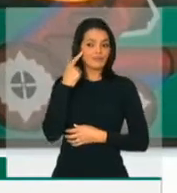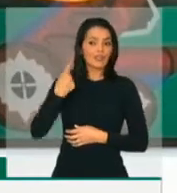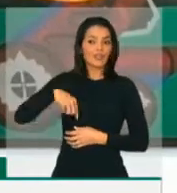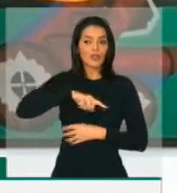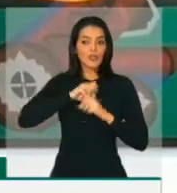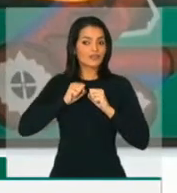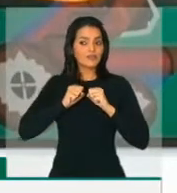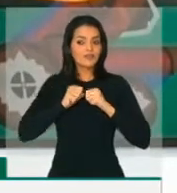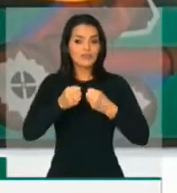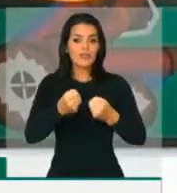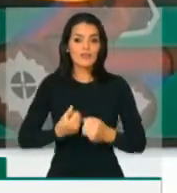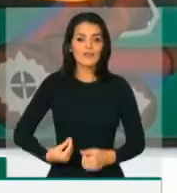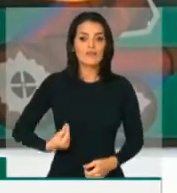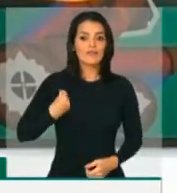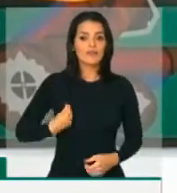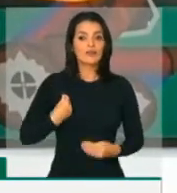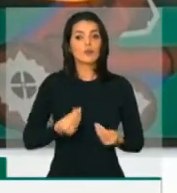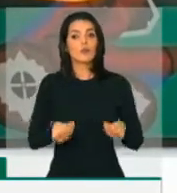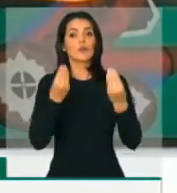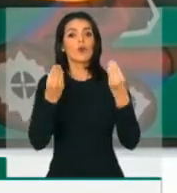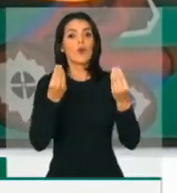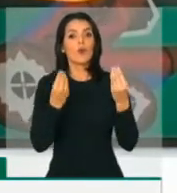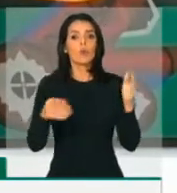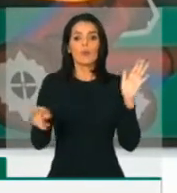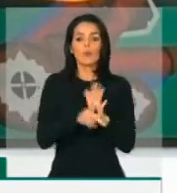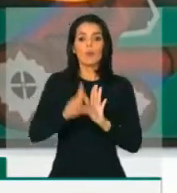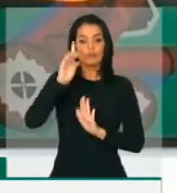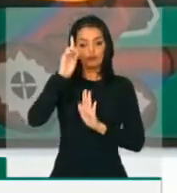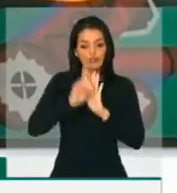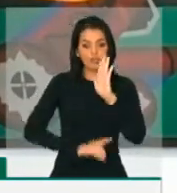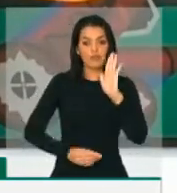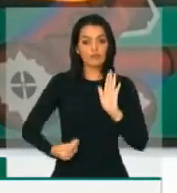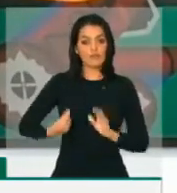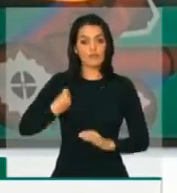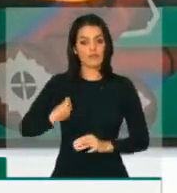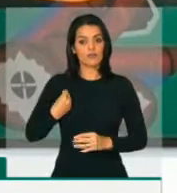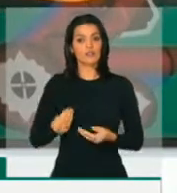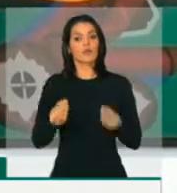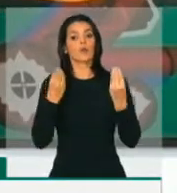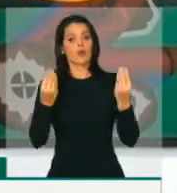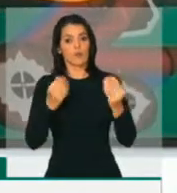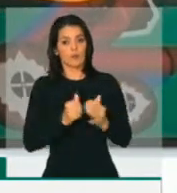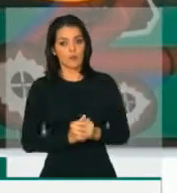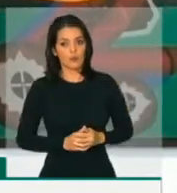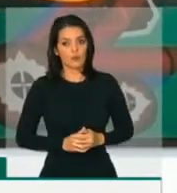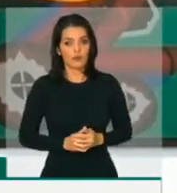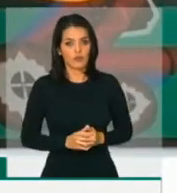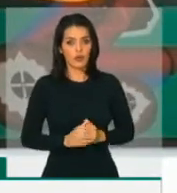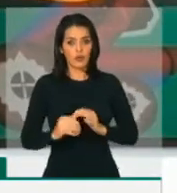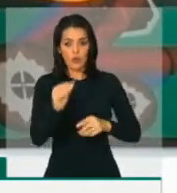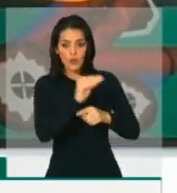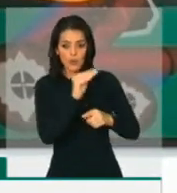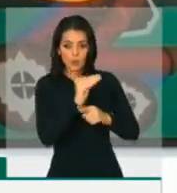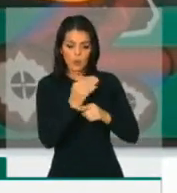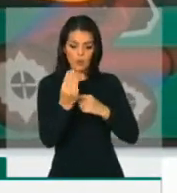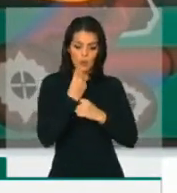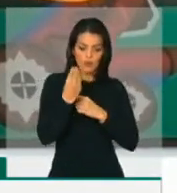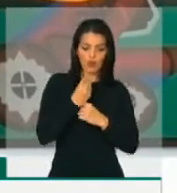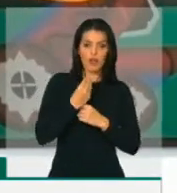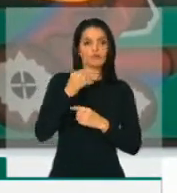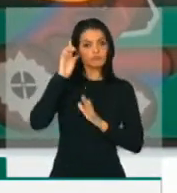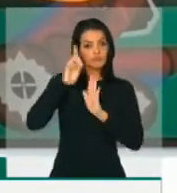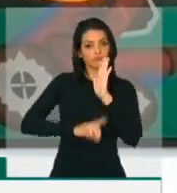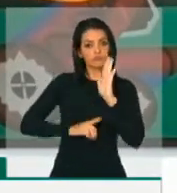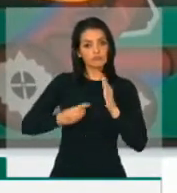como é que fica o direito à vida, o direito ao cuidado, o direito a viver com